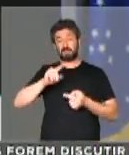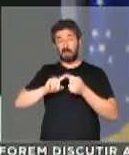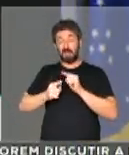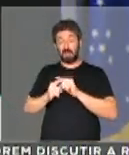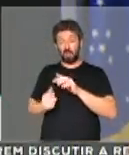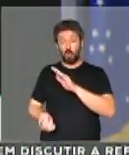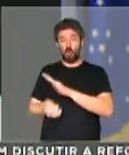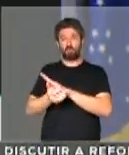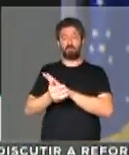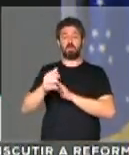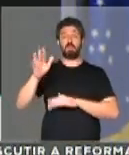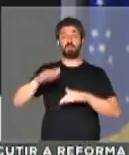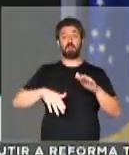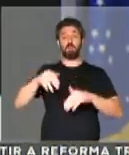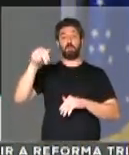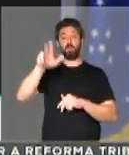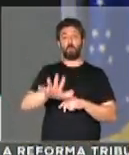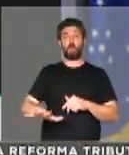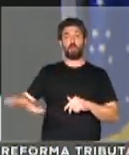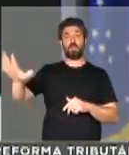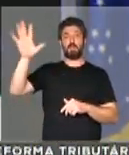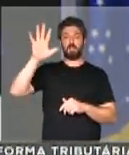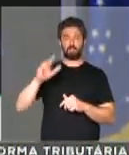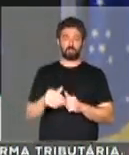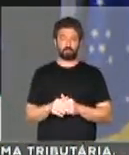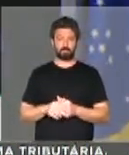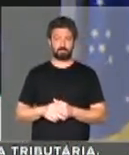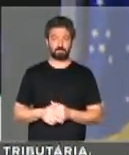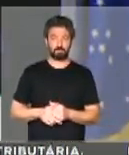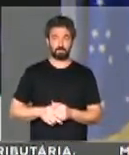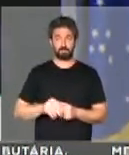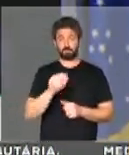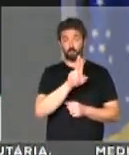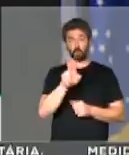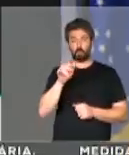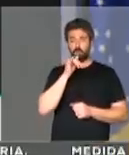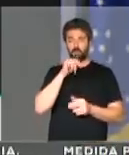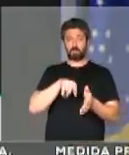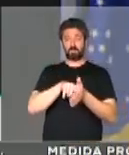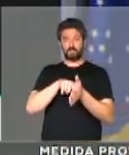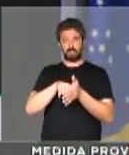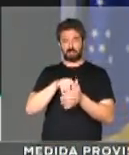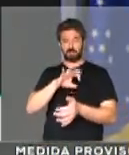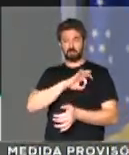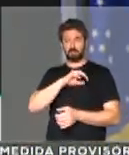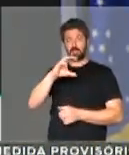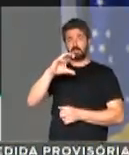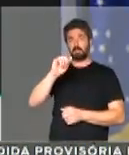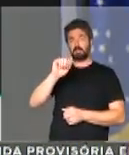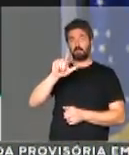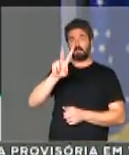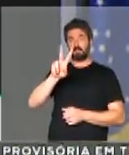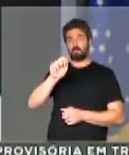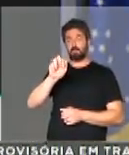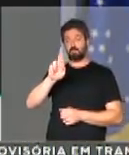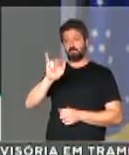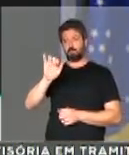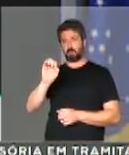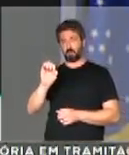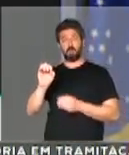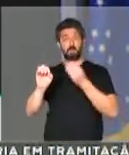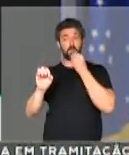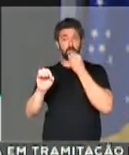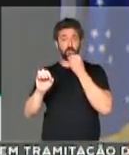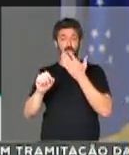que se tem notícia, talvez no Nordeste. Citando o nome aqui da operação, chamado Operação Calvário, que poderia